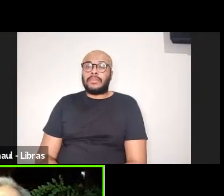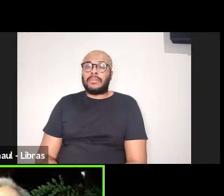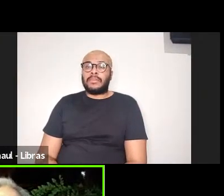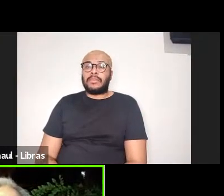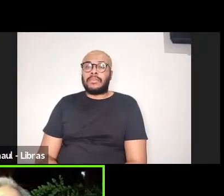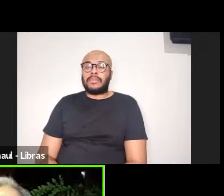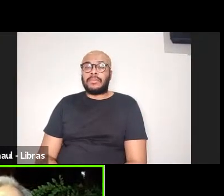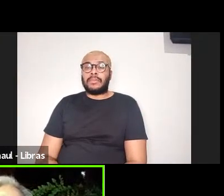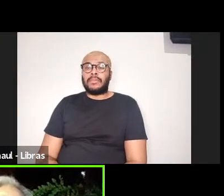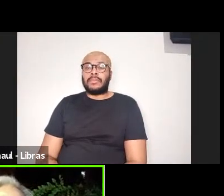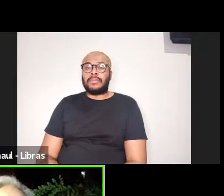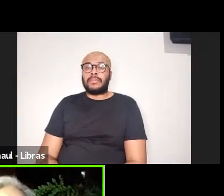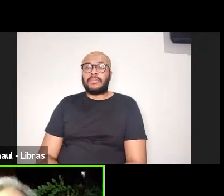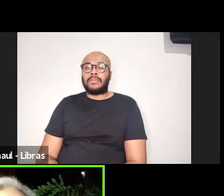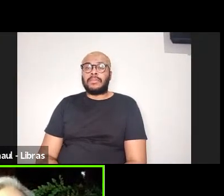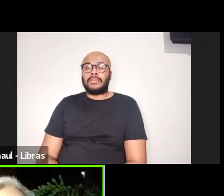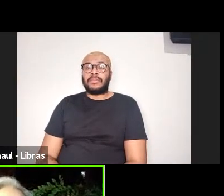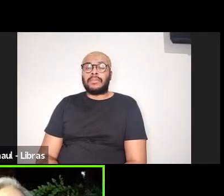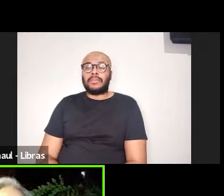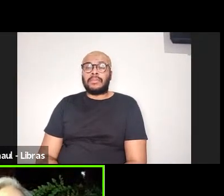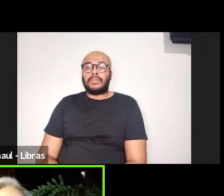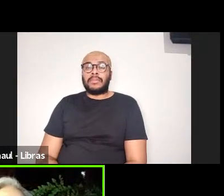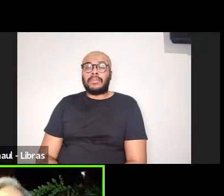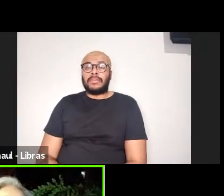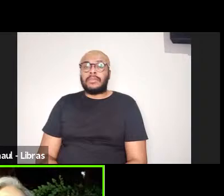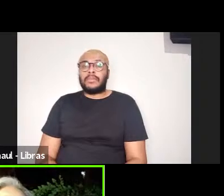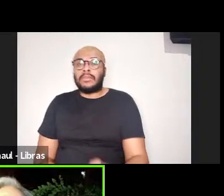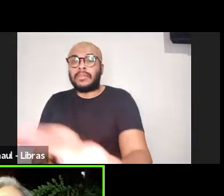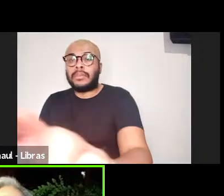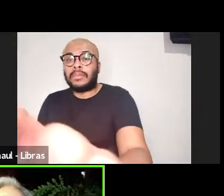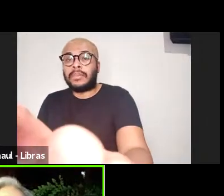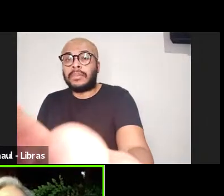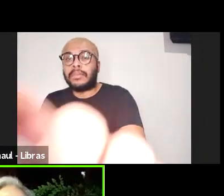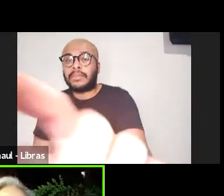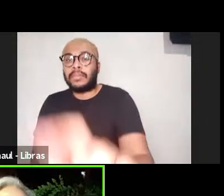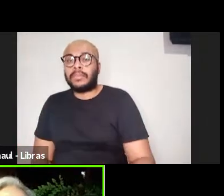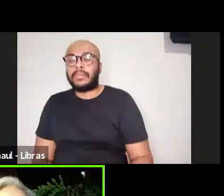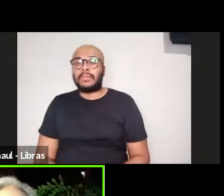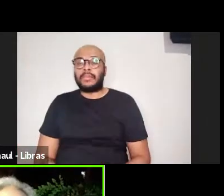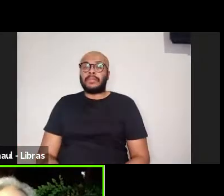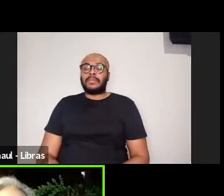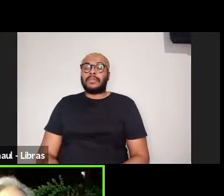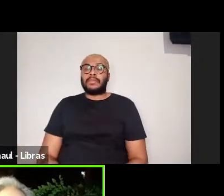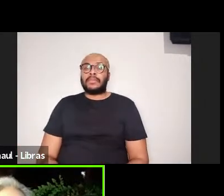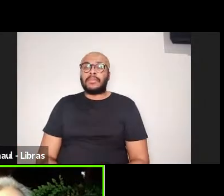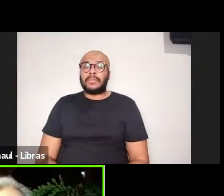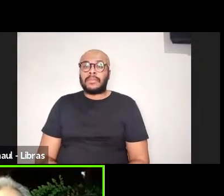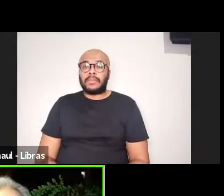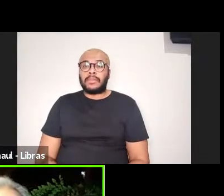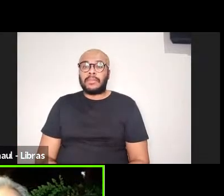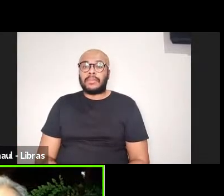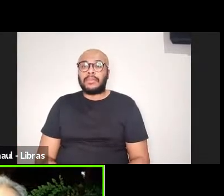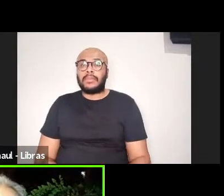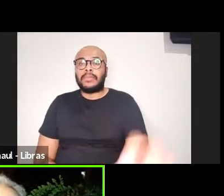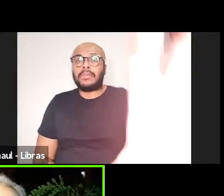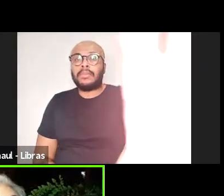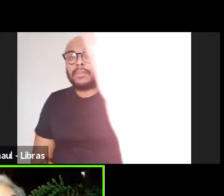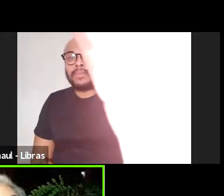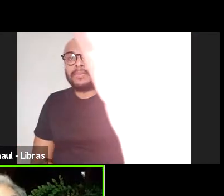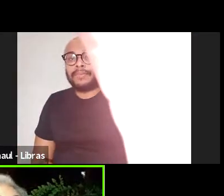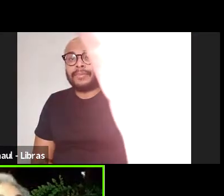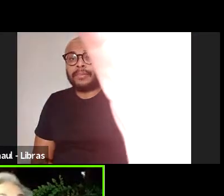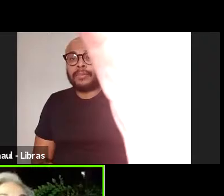línguas, de outras regiões do mundo. Esse é um aspecto da política